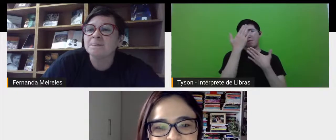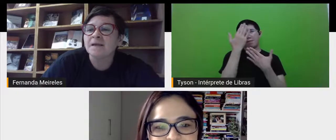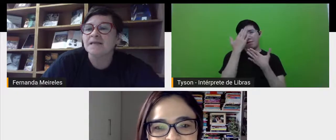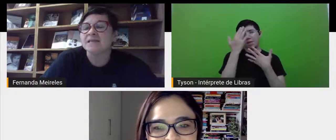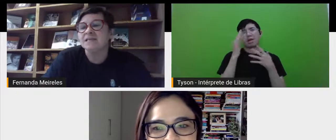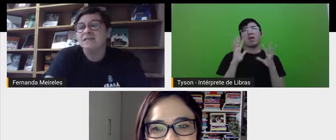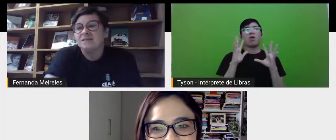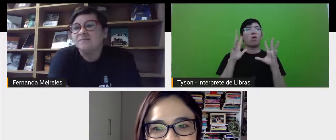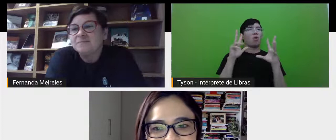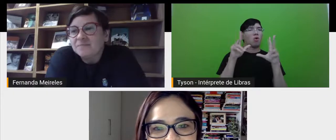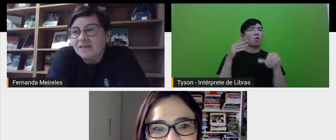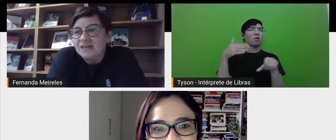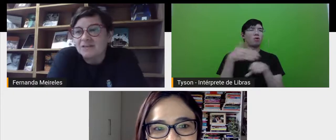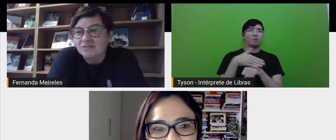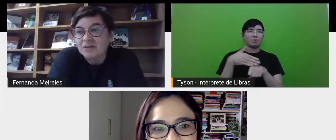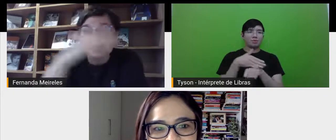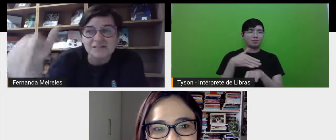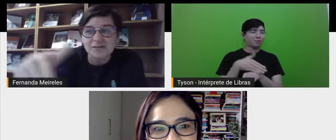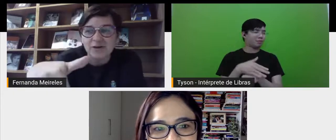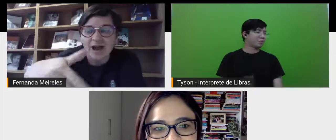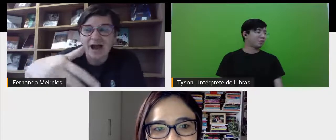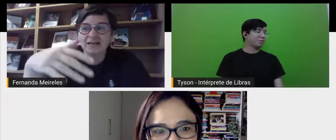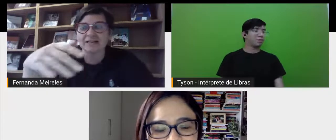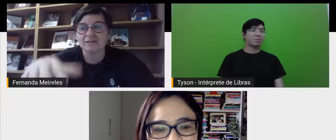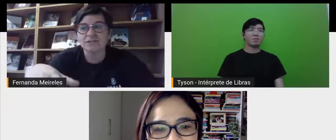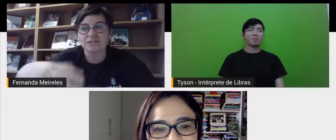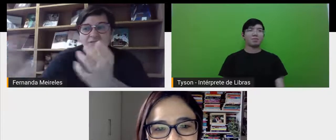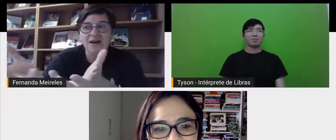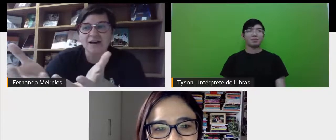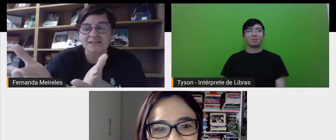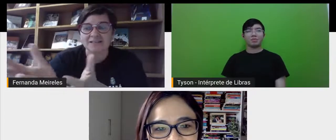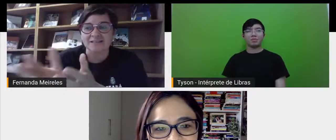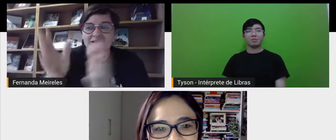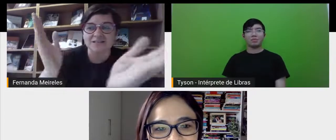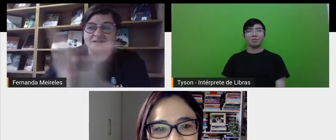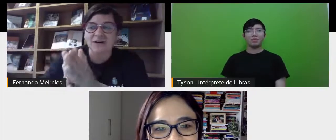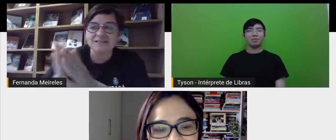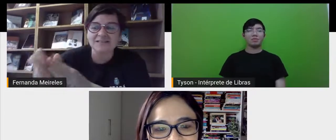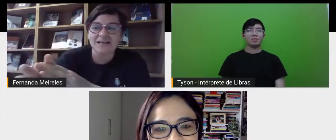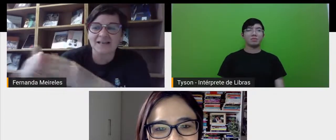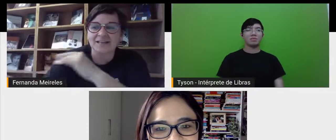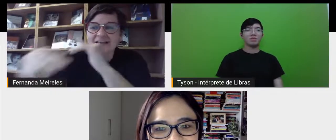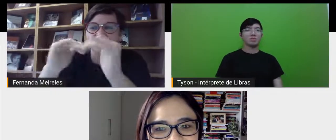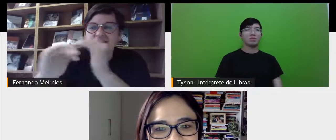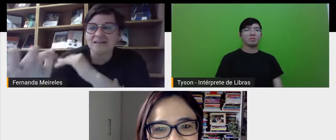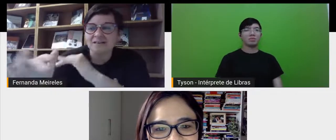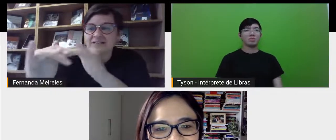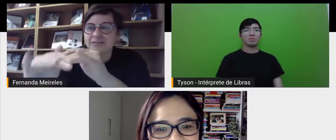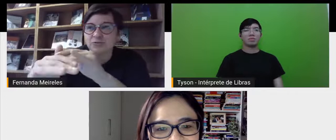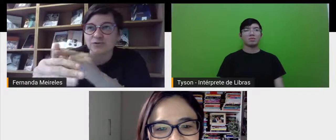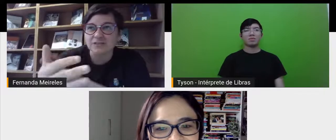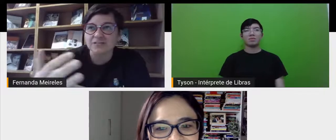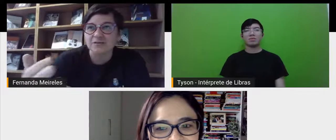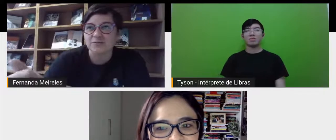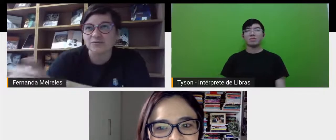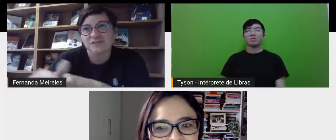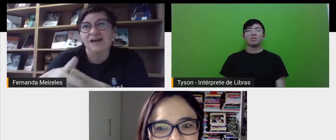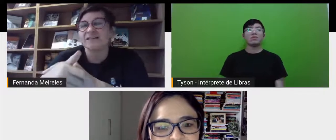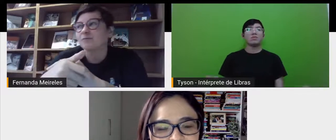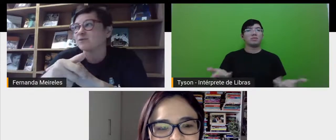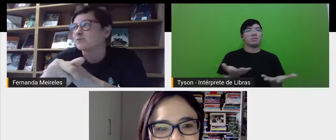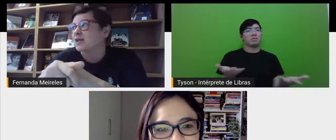e que veio nesse lugar que não se desfaz, assim, se desfaz essa cadeia de sintonia